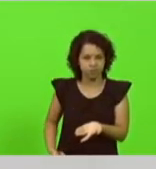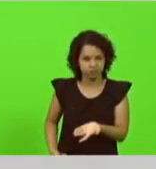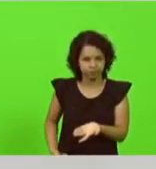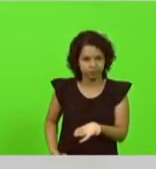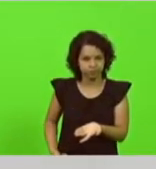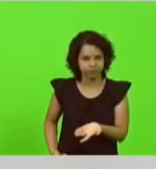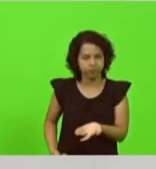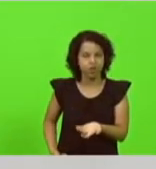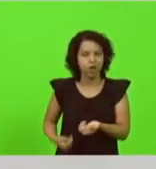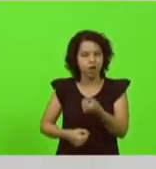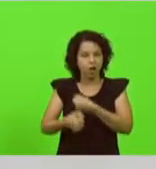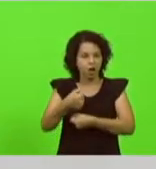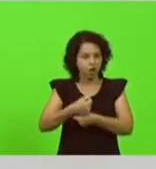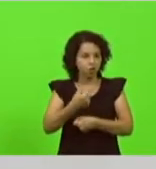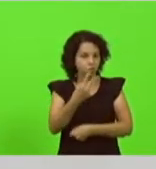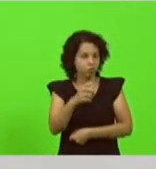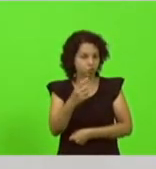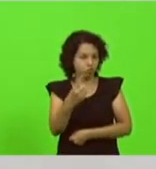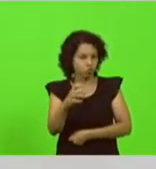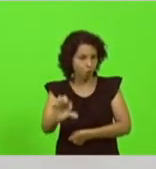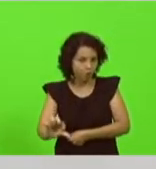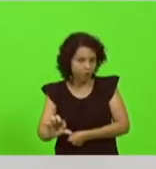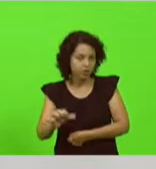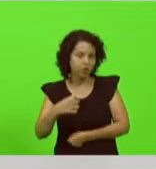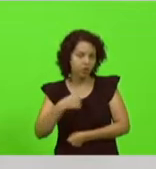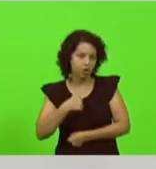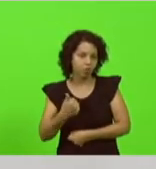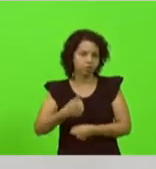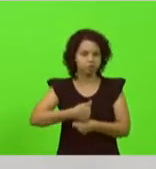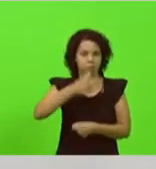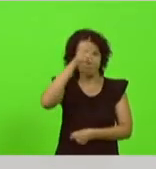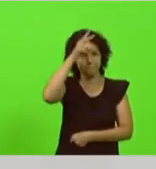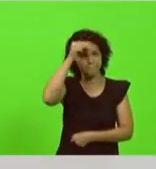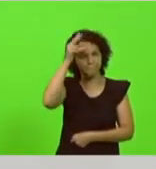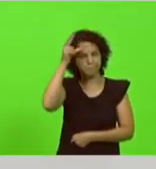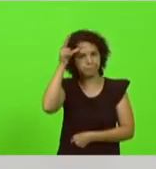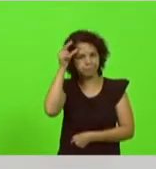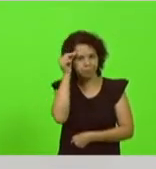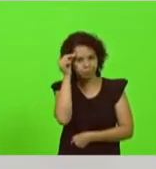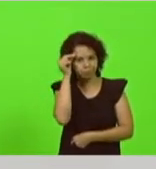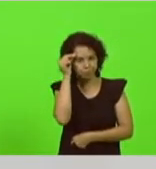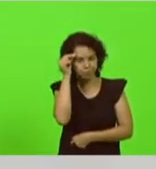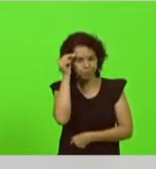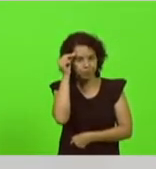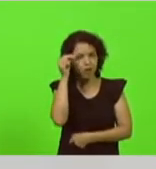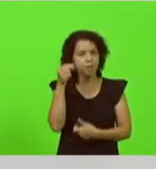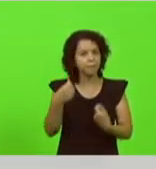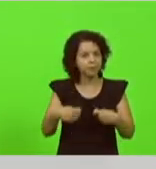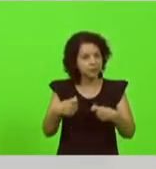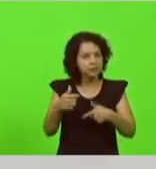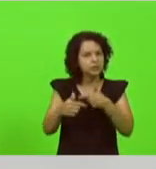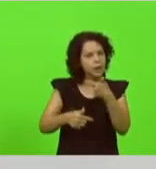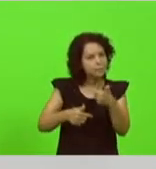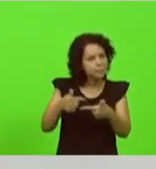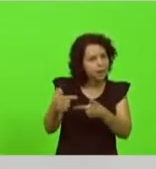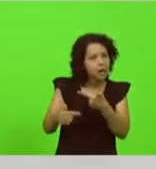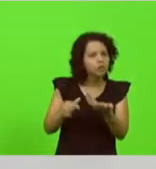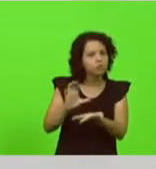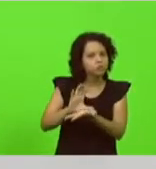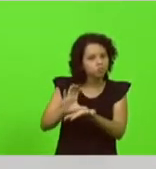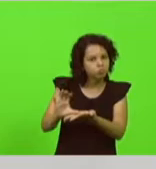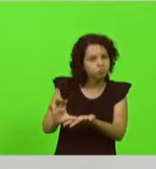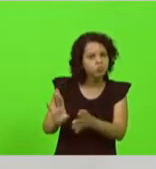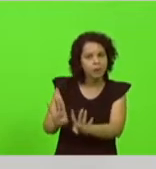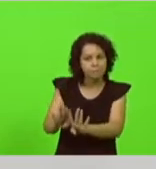Prefeitura em 2009, o hospital encontrava-se fechado. Foi necessário muito trabalho e investimento para reabrir. Porém,